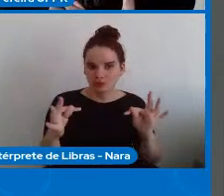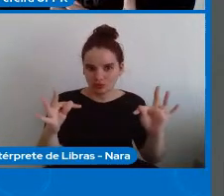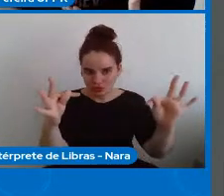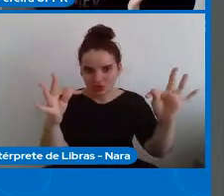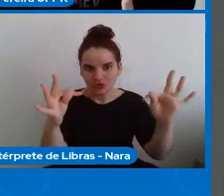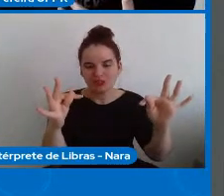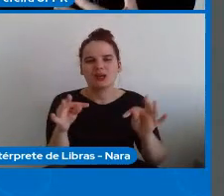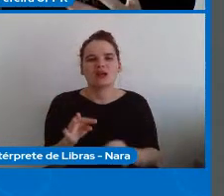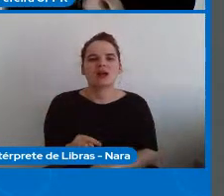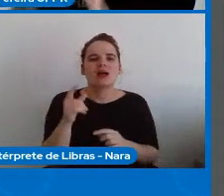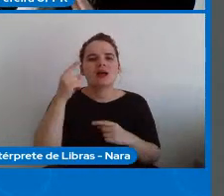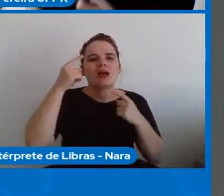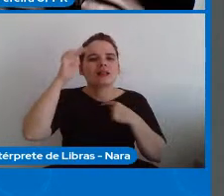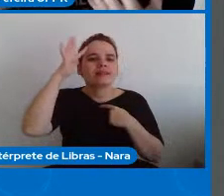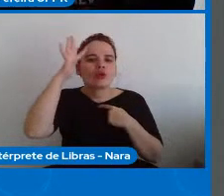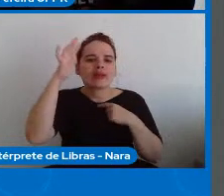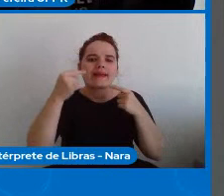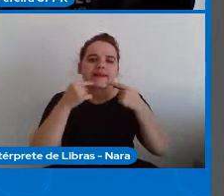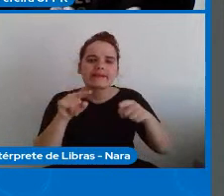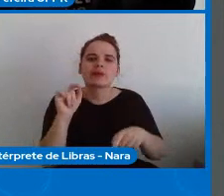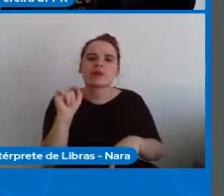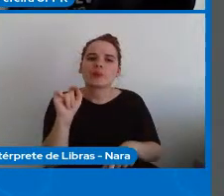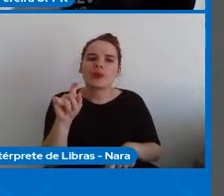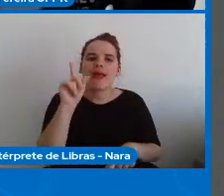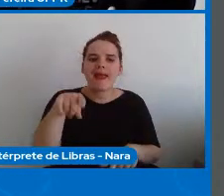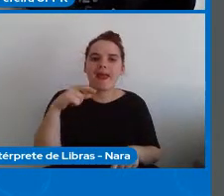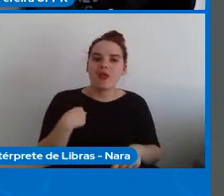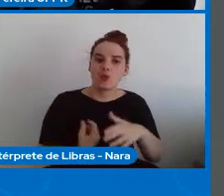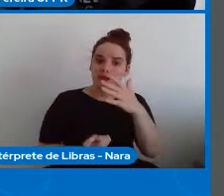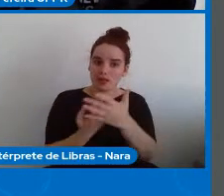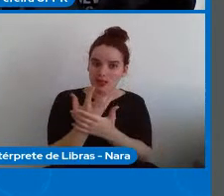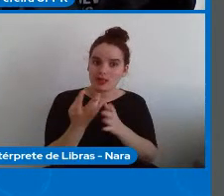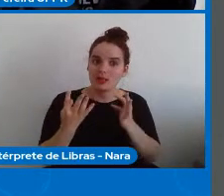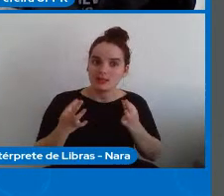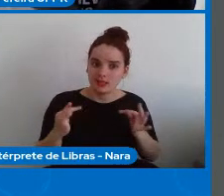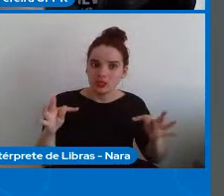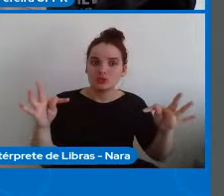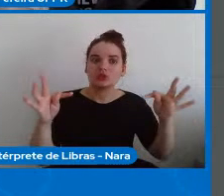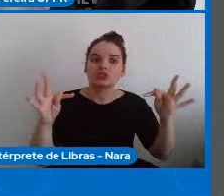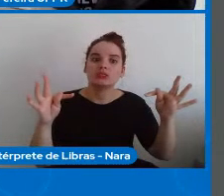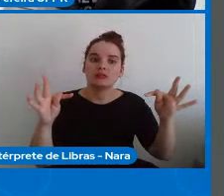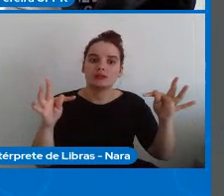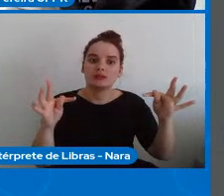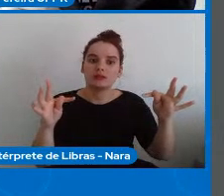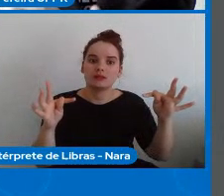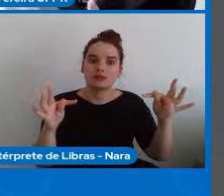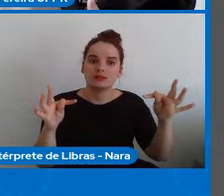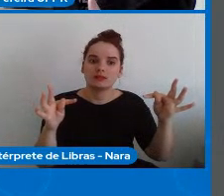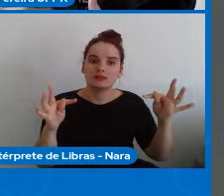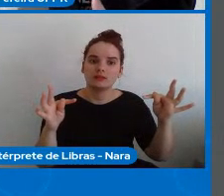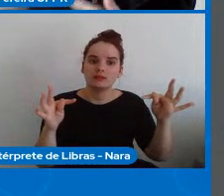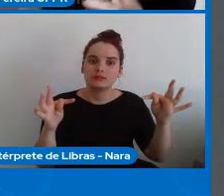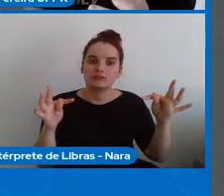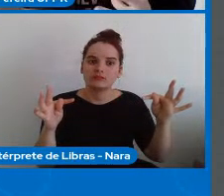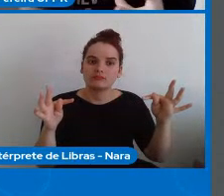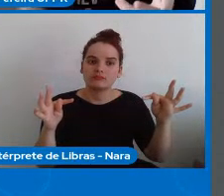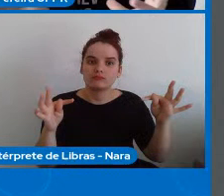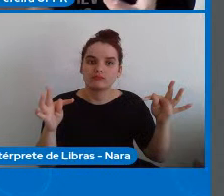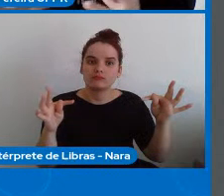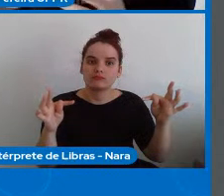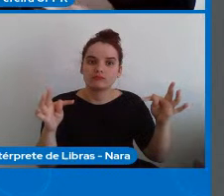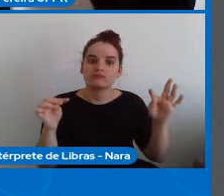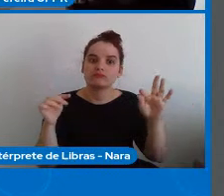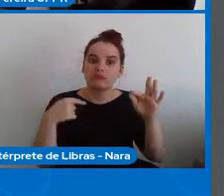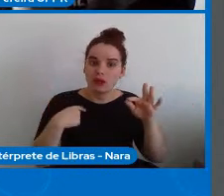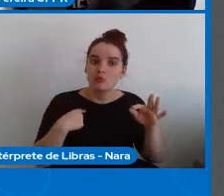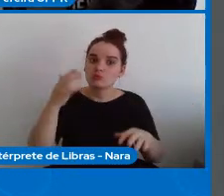utilizarmos desenvolvermos a tecnologia e e sabermos